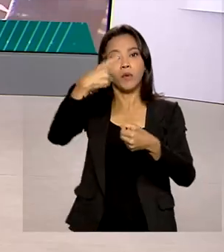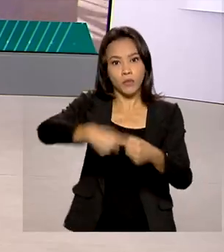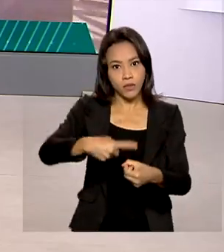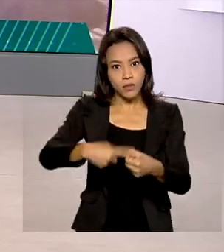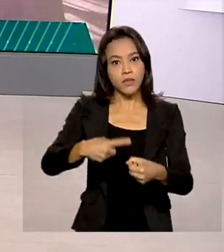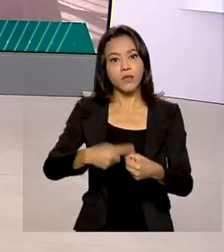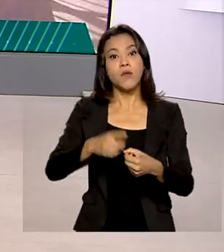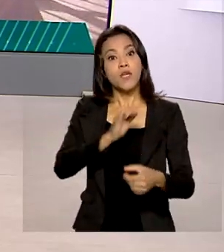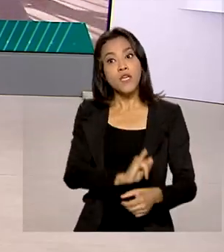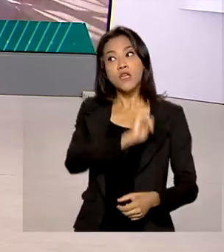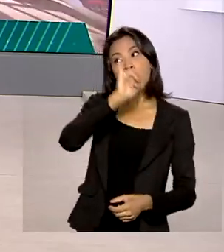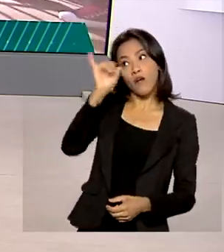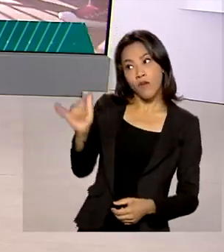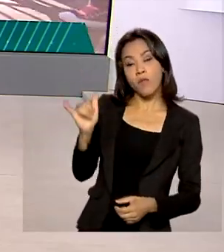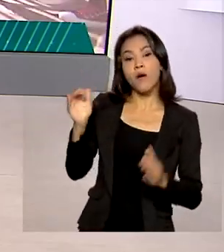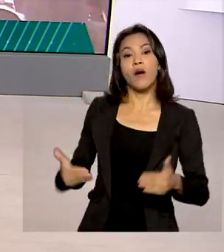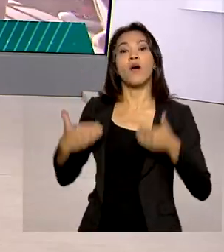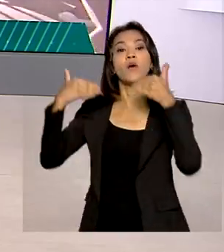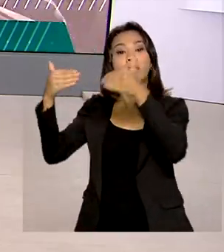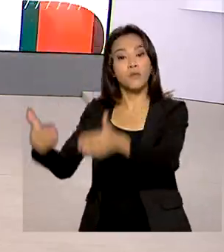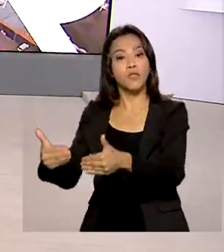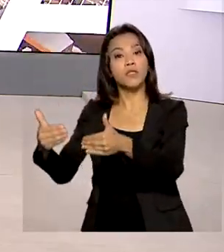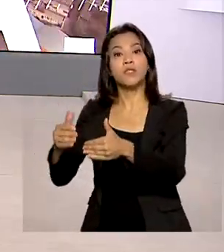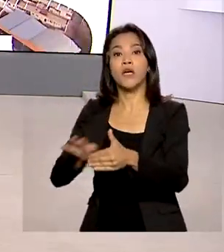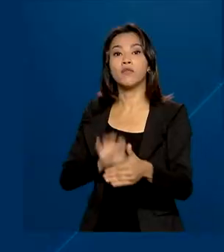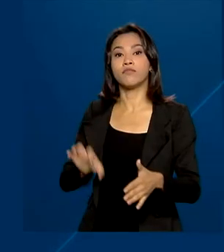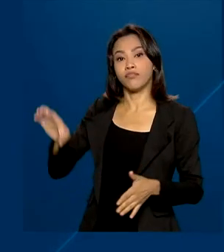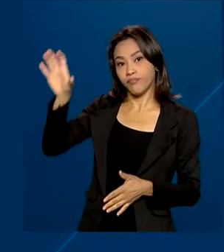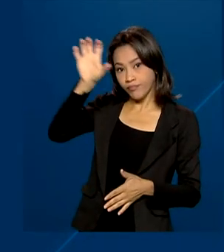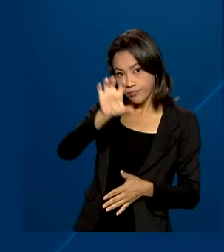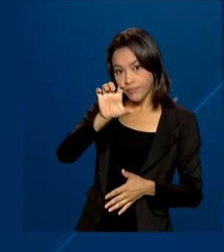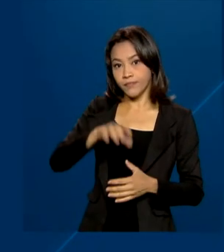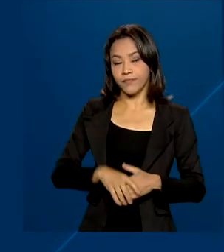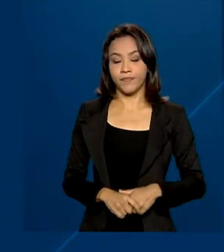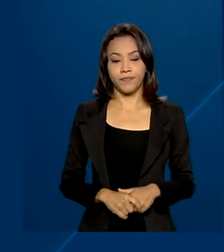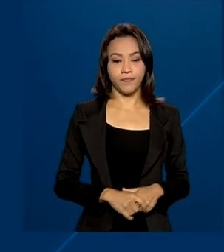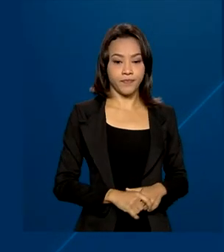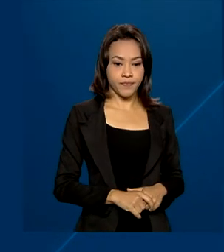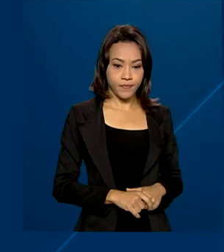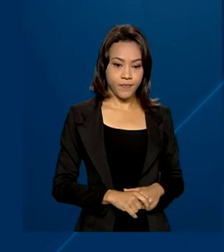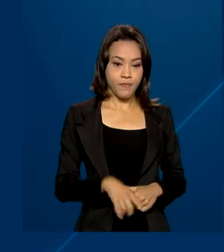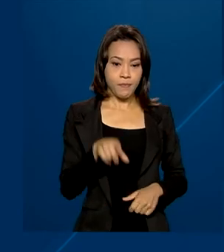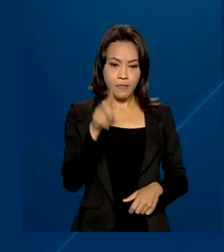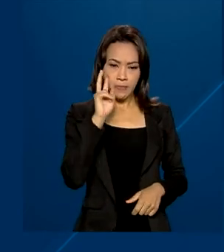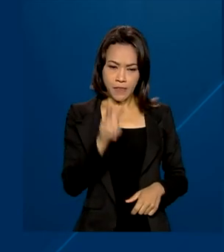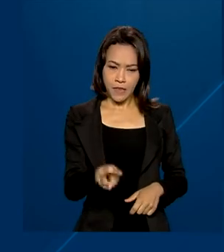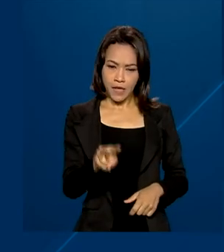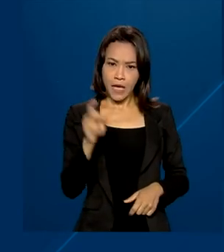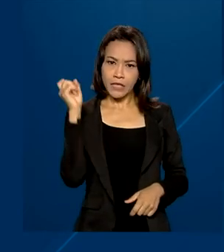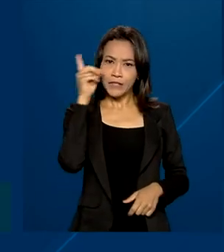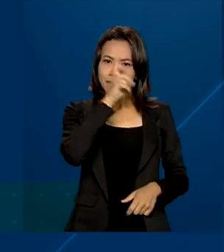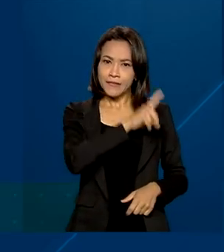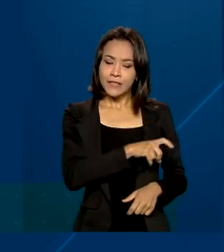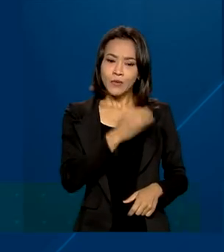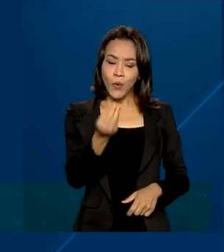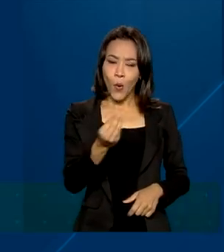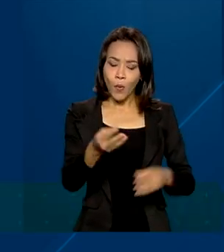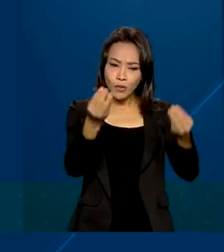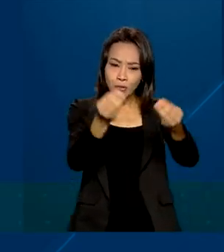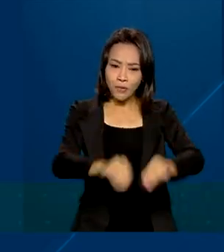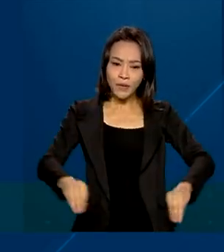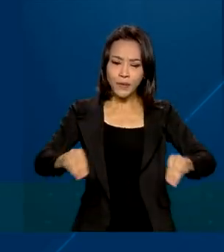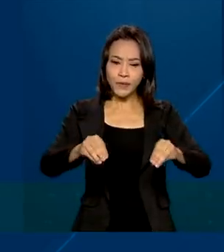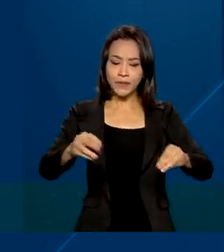e informada ao Ministério do Desenvolvimento Regional. É difícil contabilizar os prejuízos